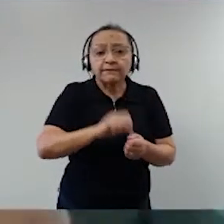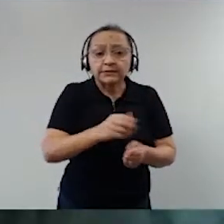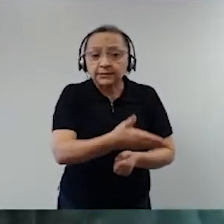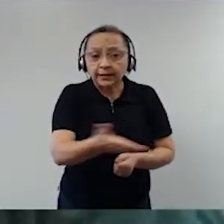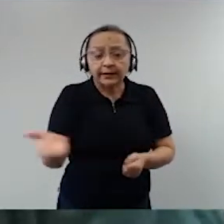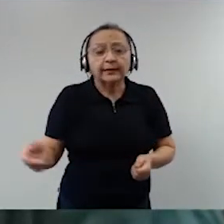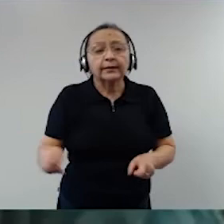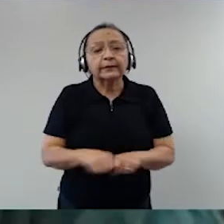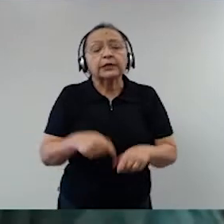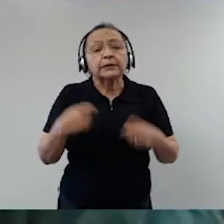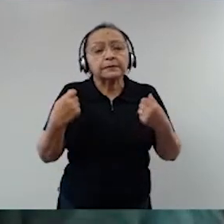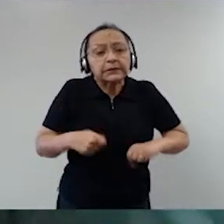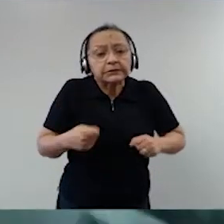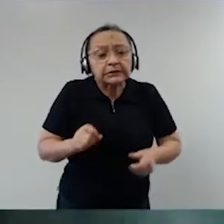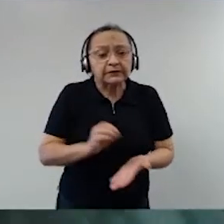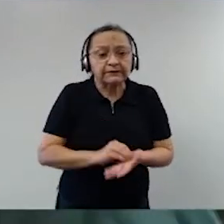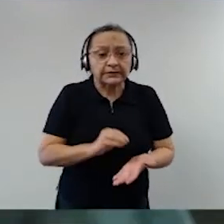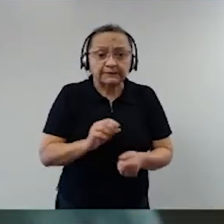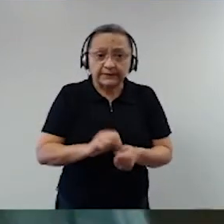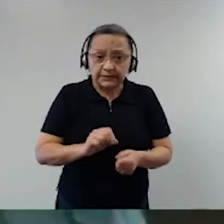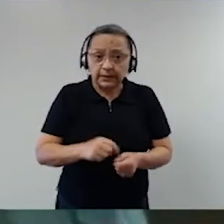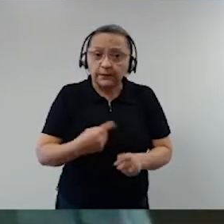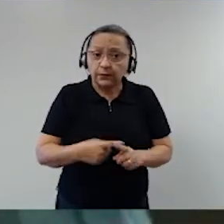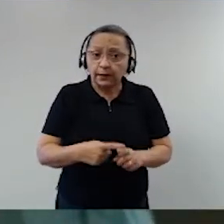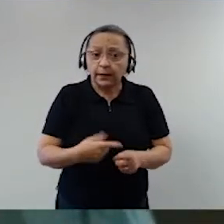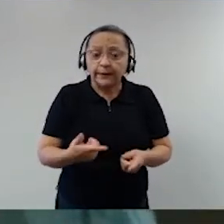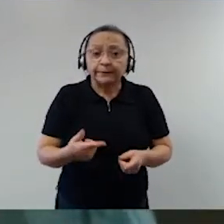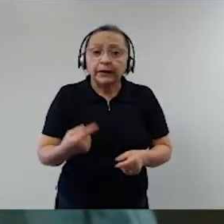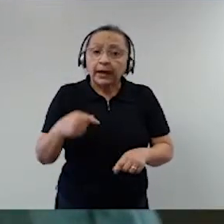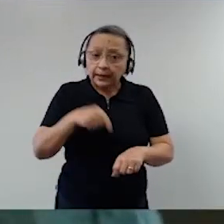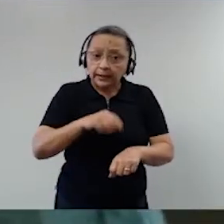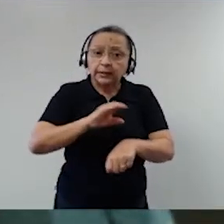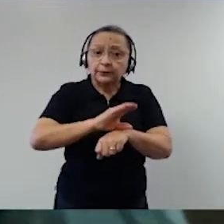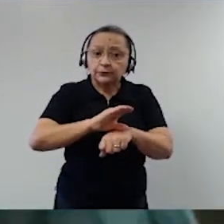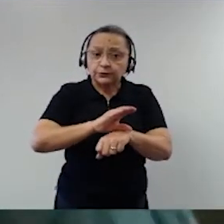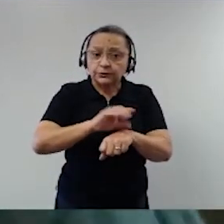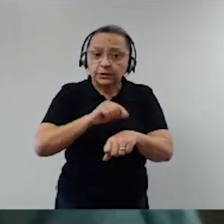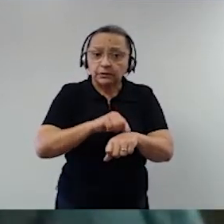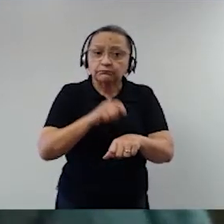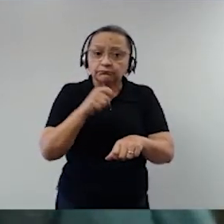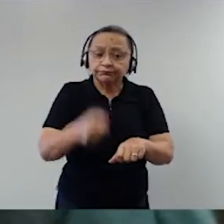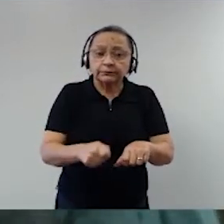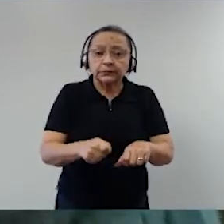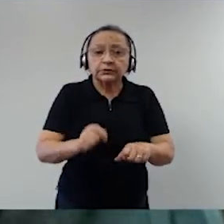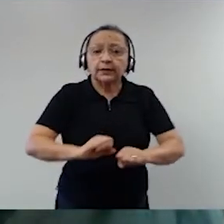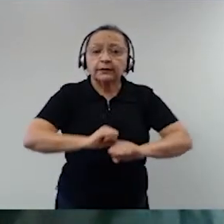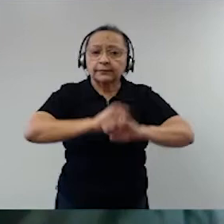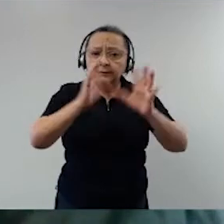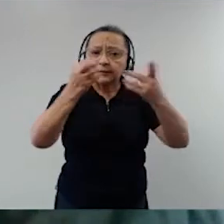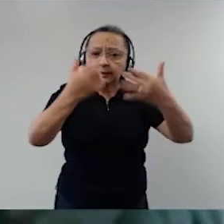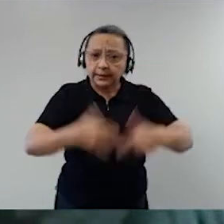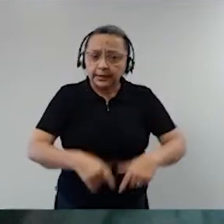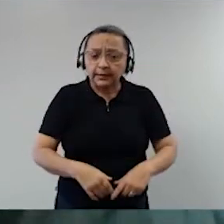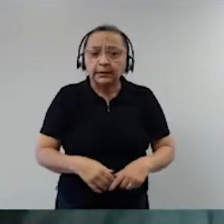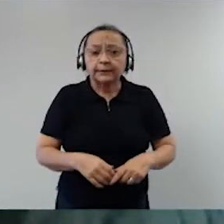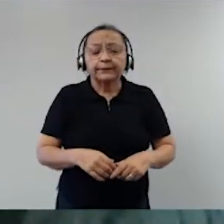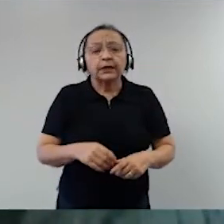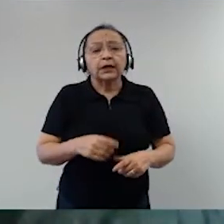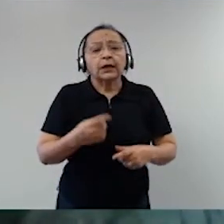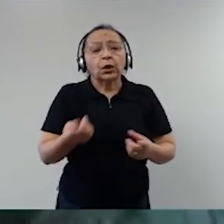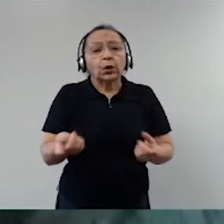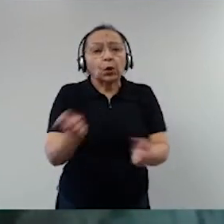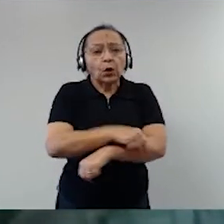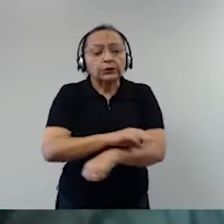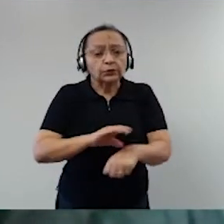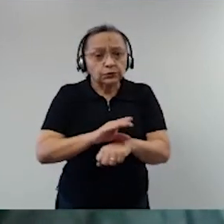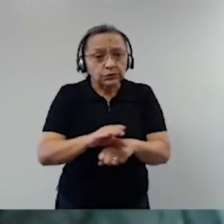que deveria fazer, porque imposta pela Constituição, declarada omissão em constitucional do Congresso, cabe